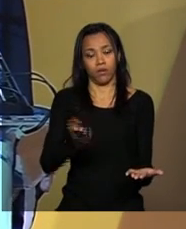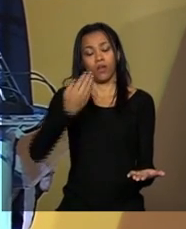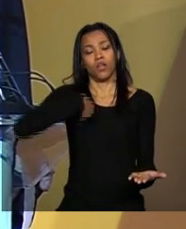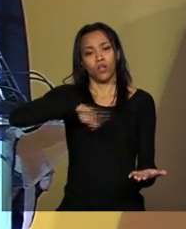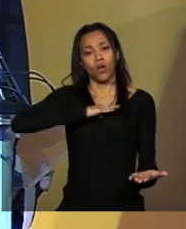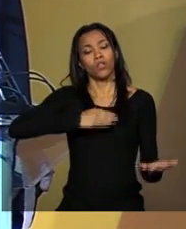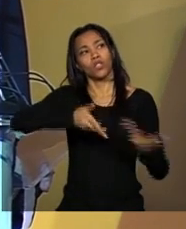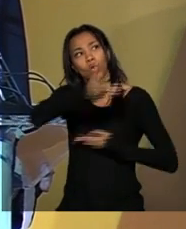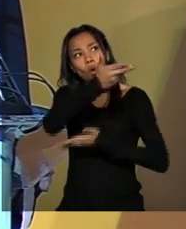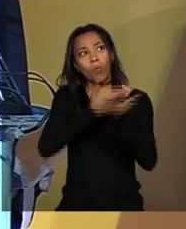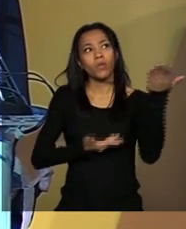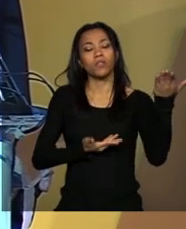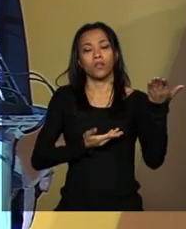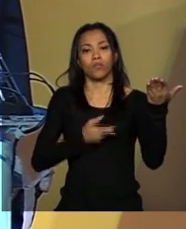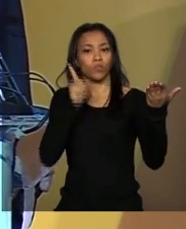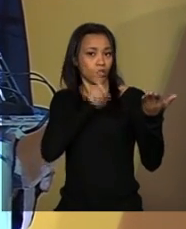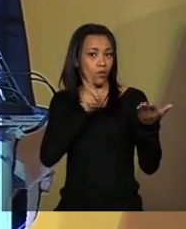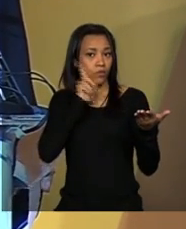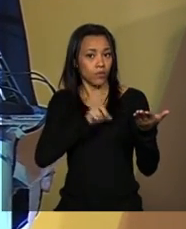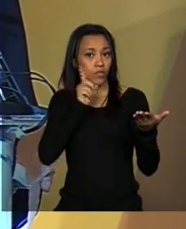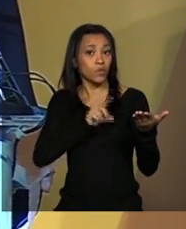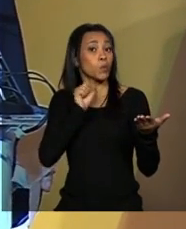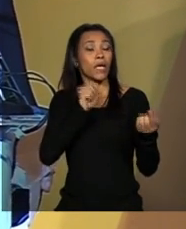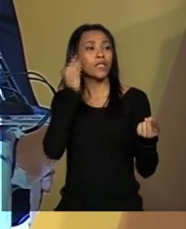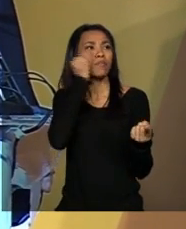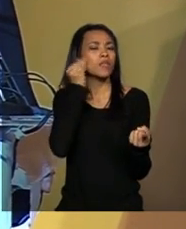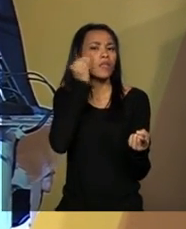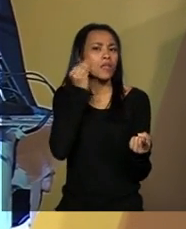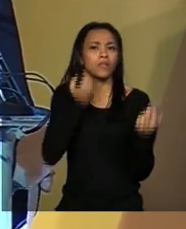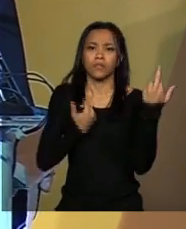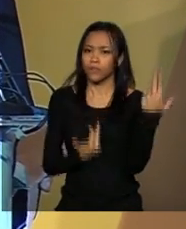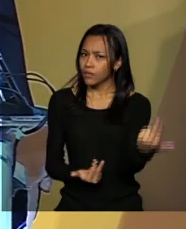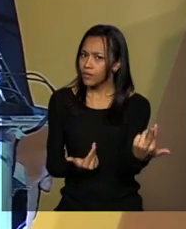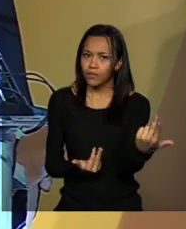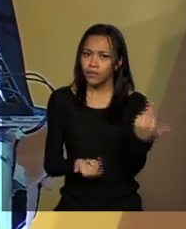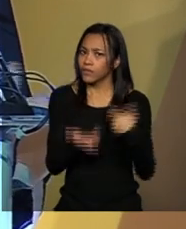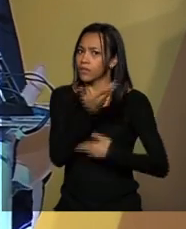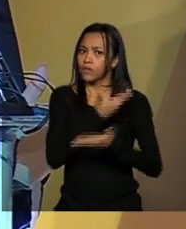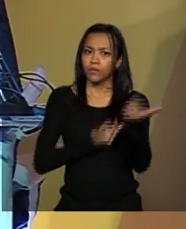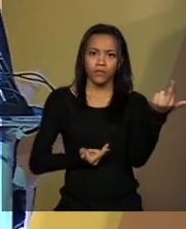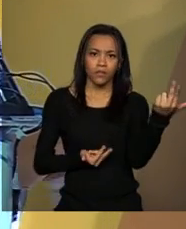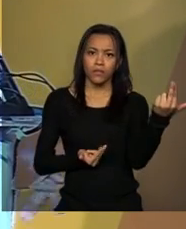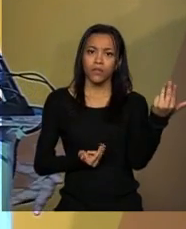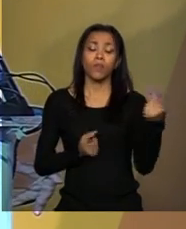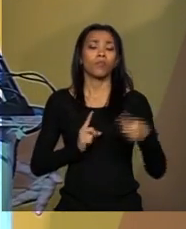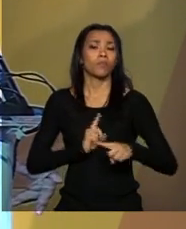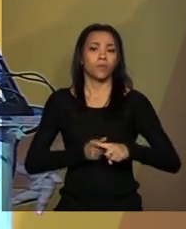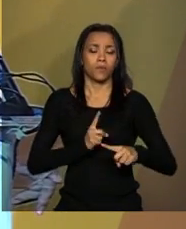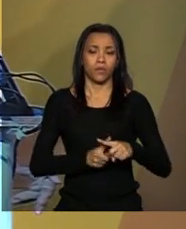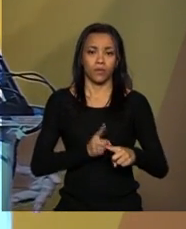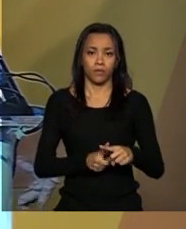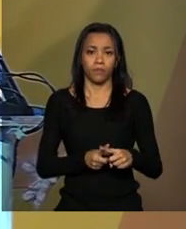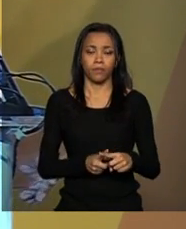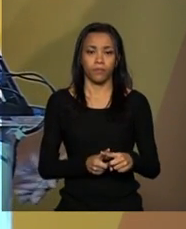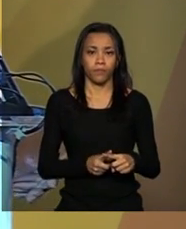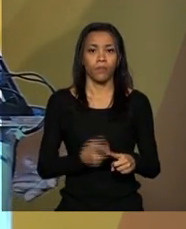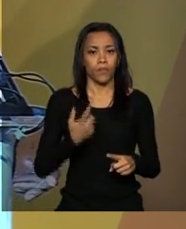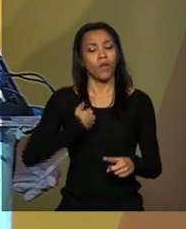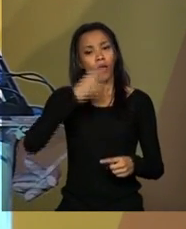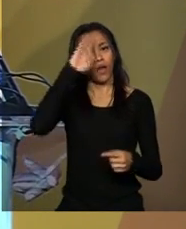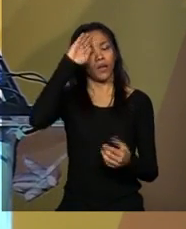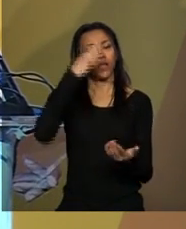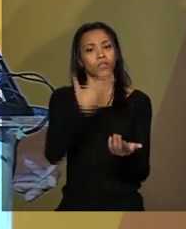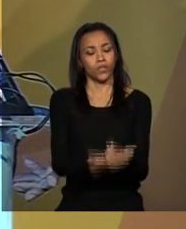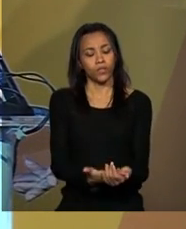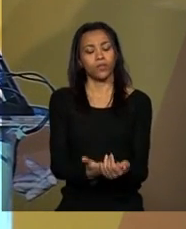Estados Unidos uma trajetória de experiências comuns compartilhadas, porque acredito